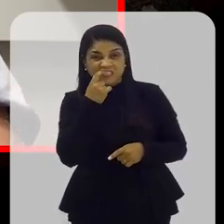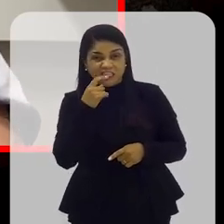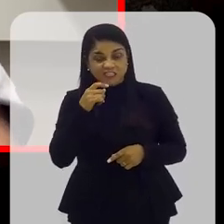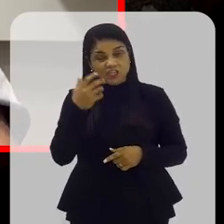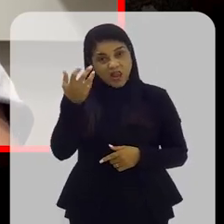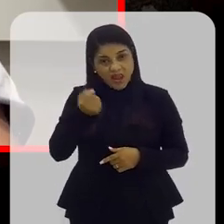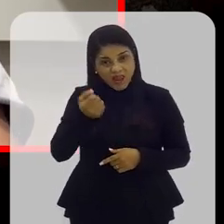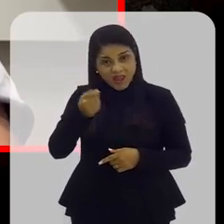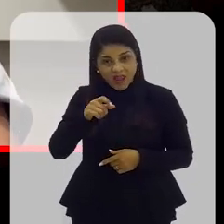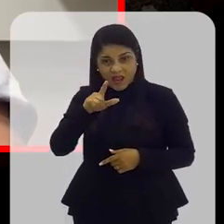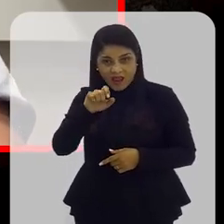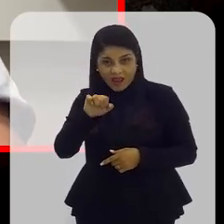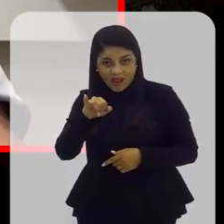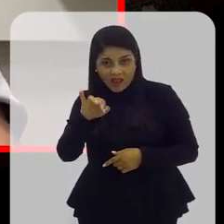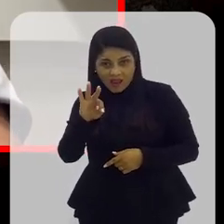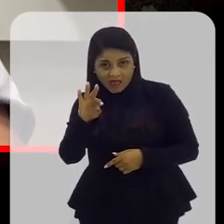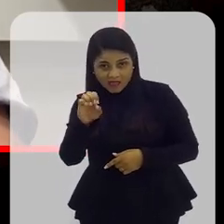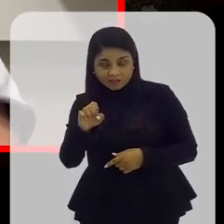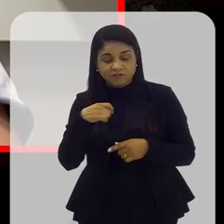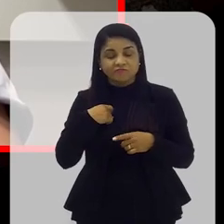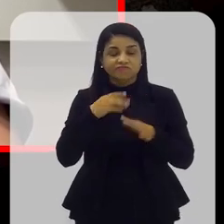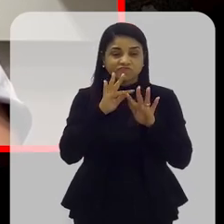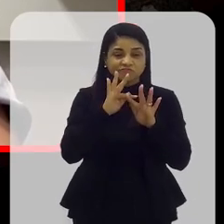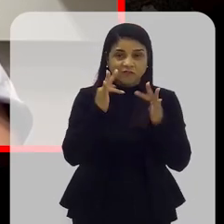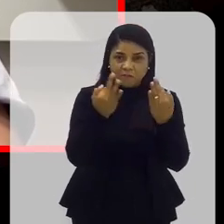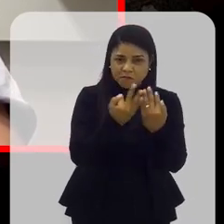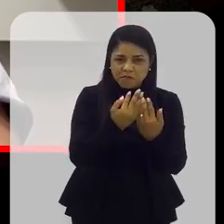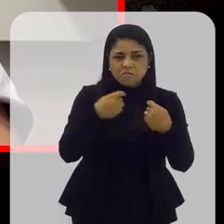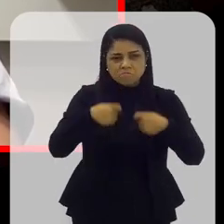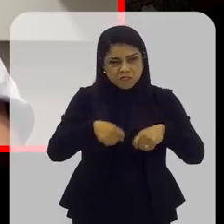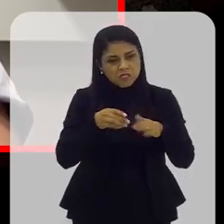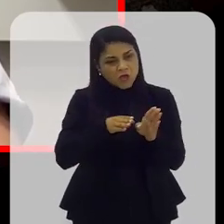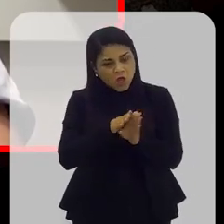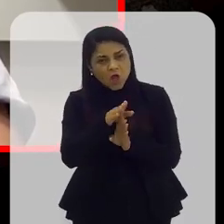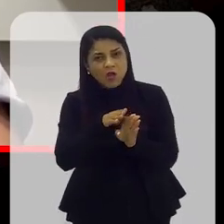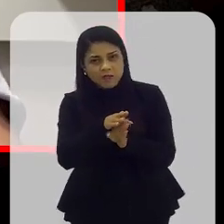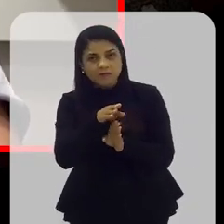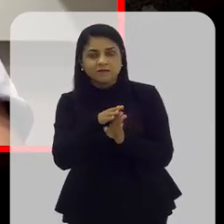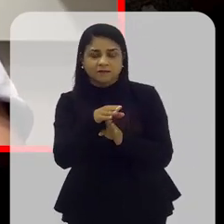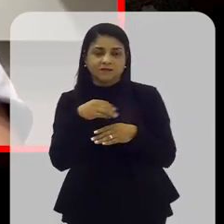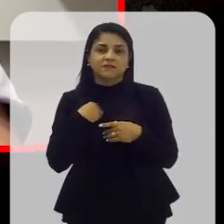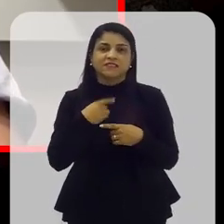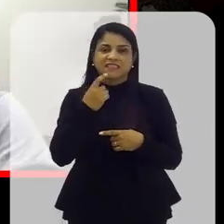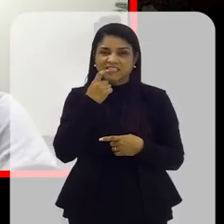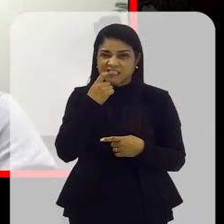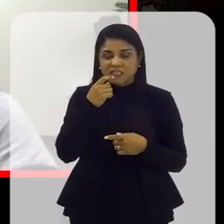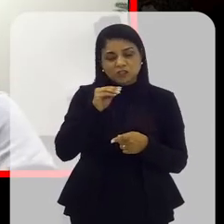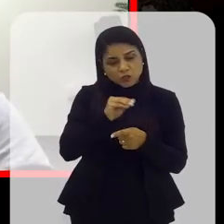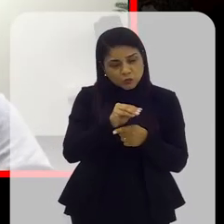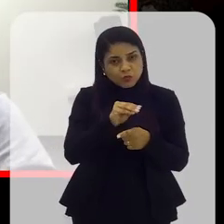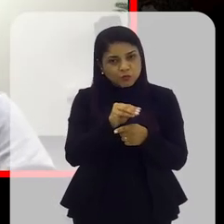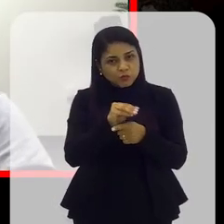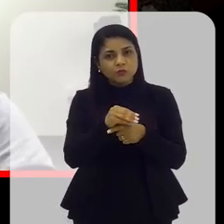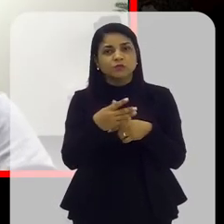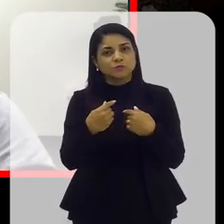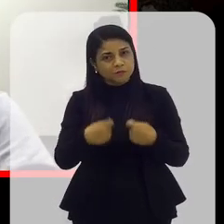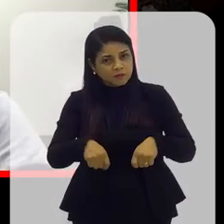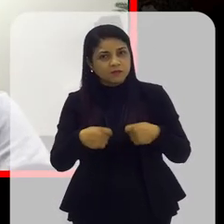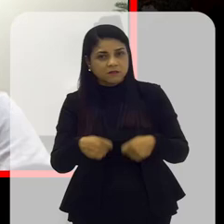precisa ser cuidado. Essa família precisa ser orientada. Então, é mais um pré-natal que precisa estar...